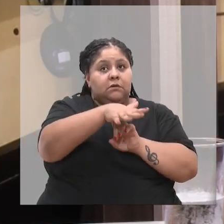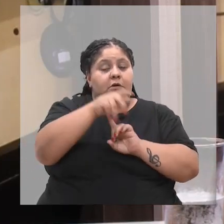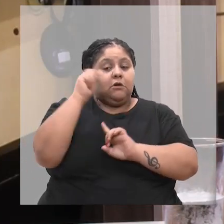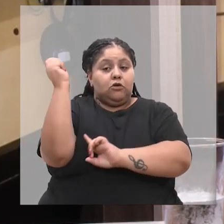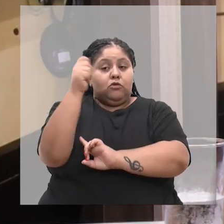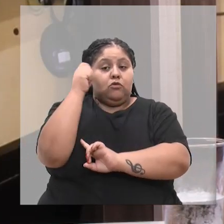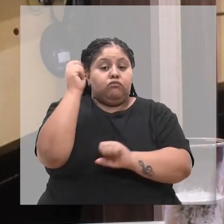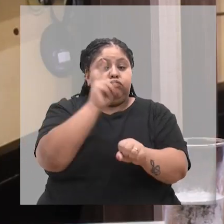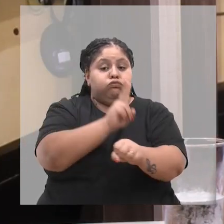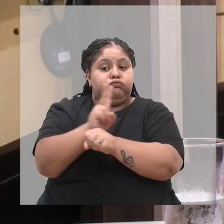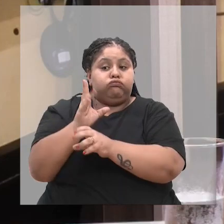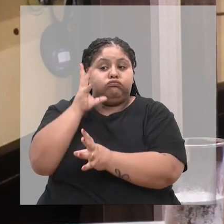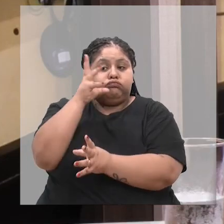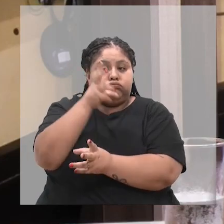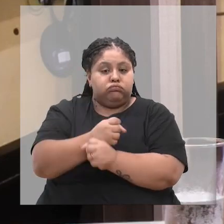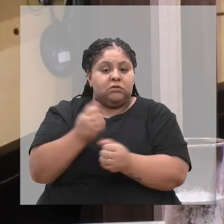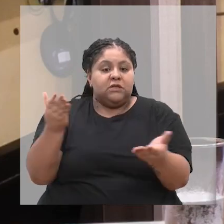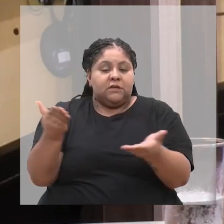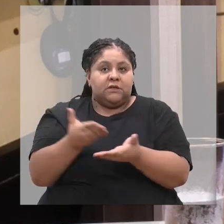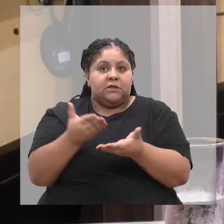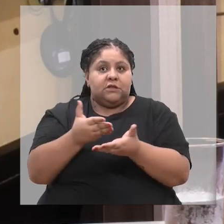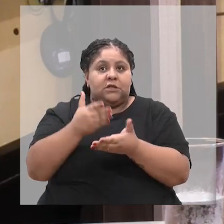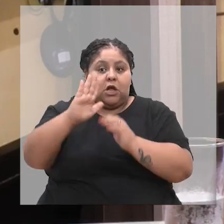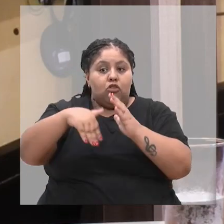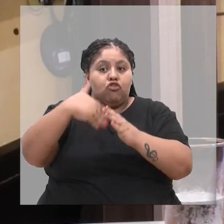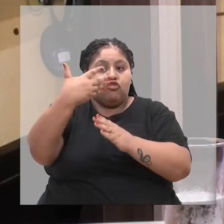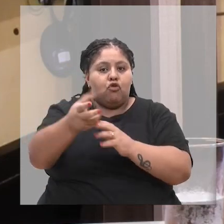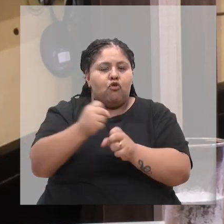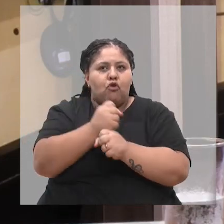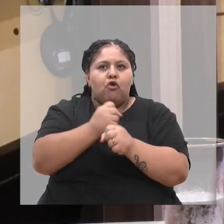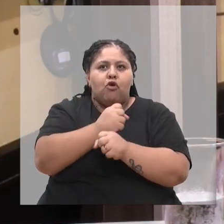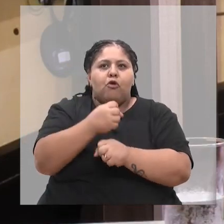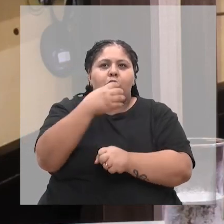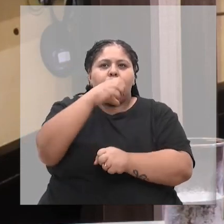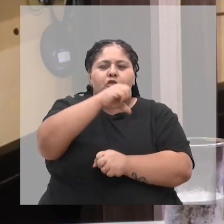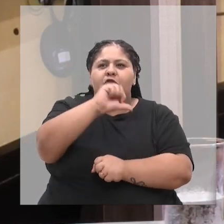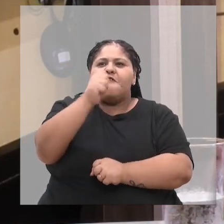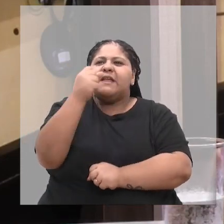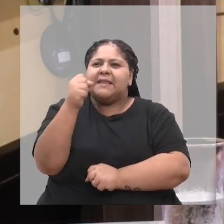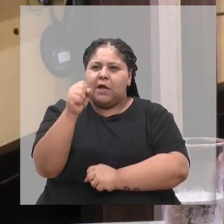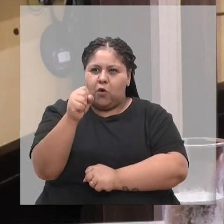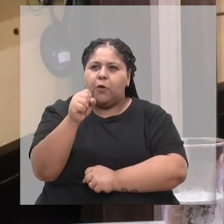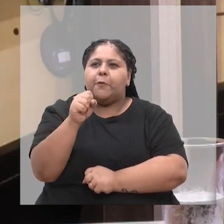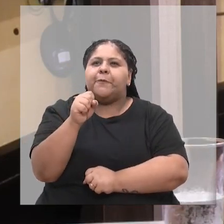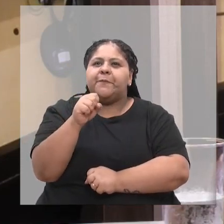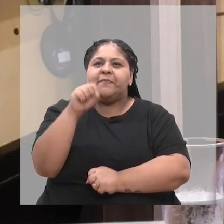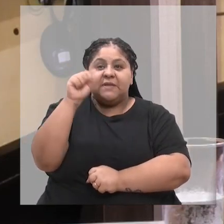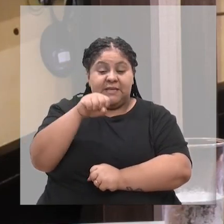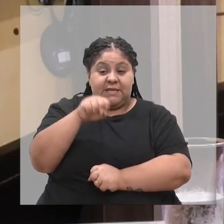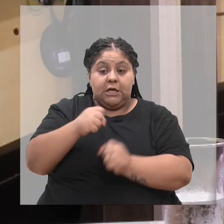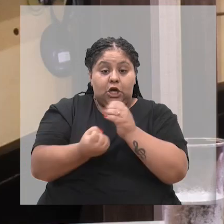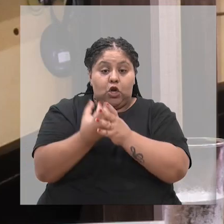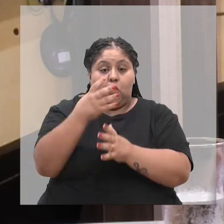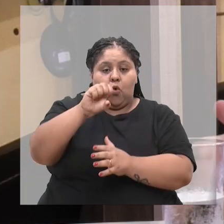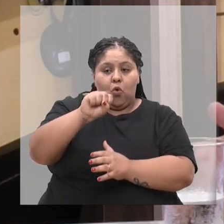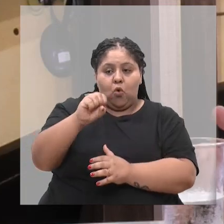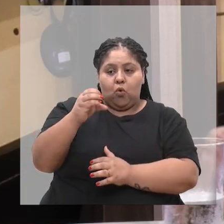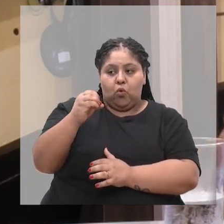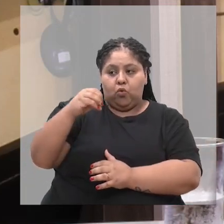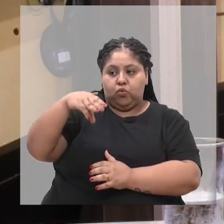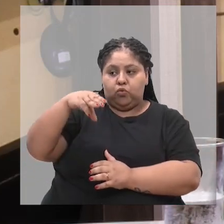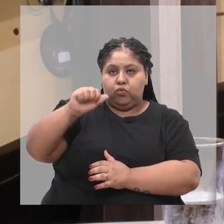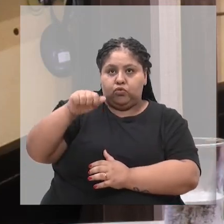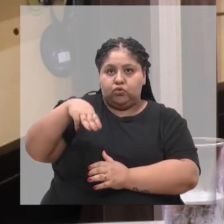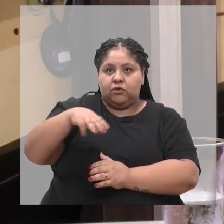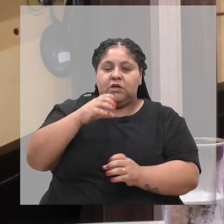Proteção aos Animais. E já no ano subsequente, em 1998, aí sim a SUAMA, a